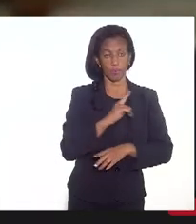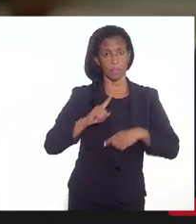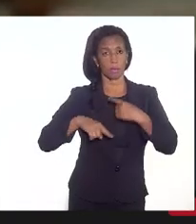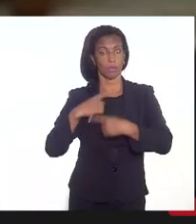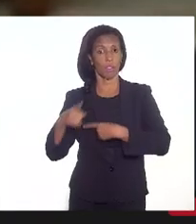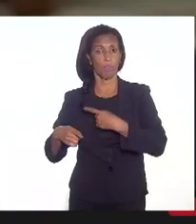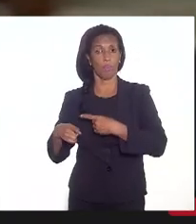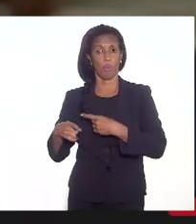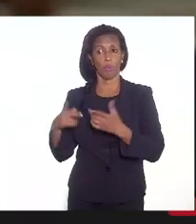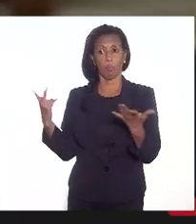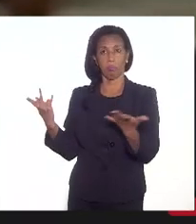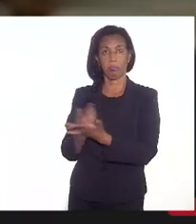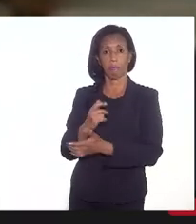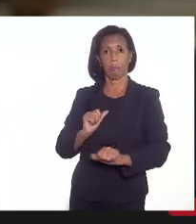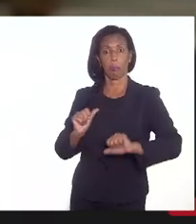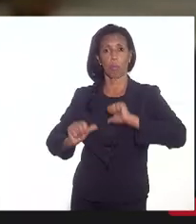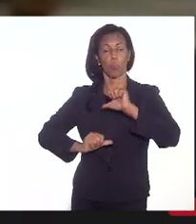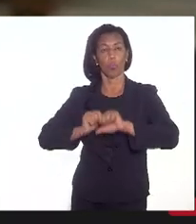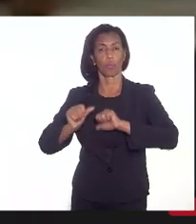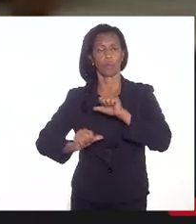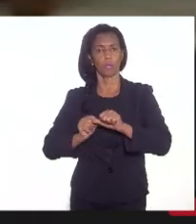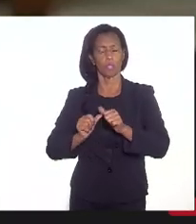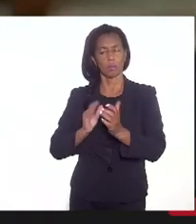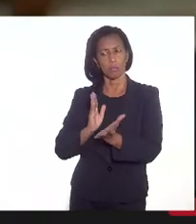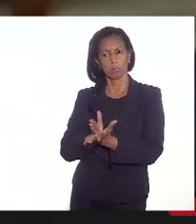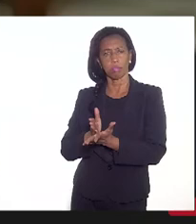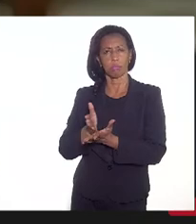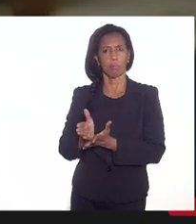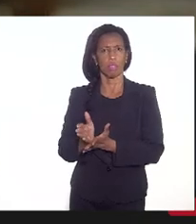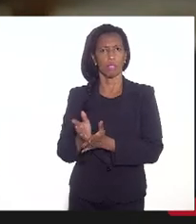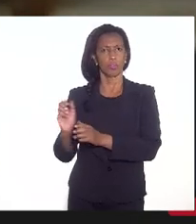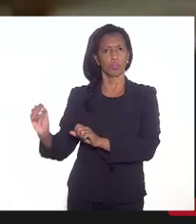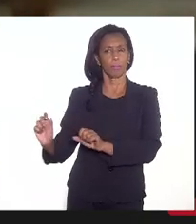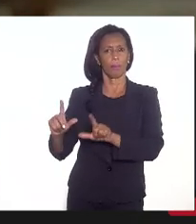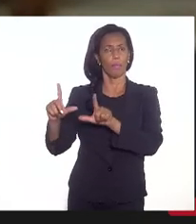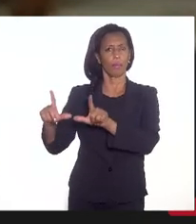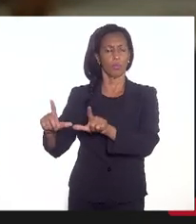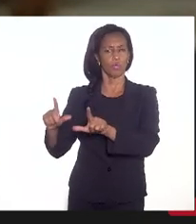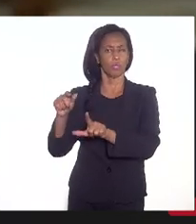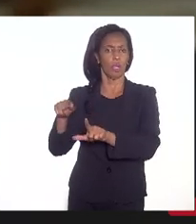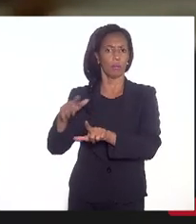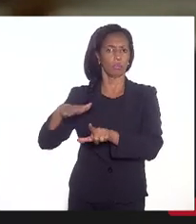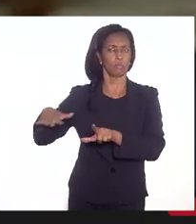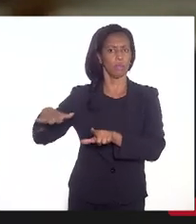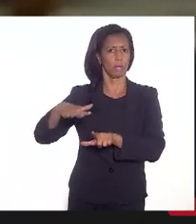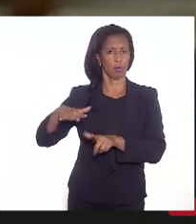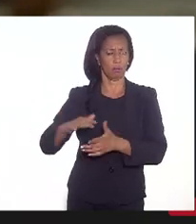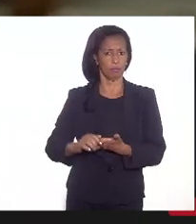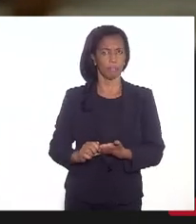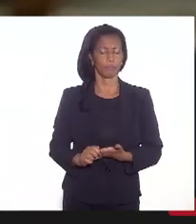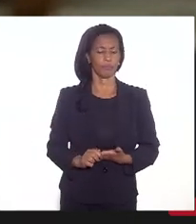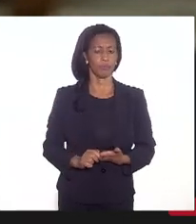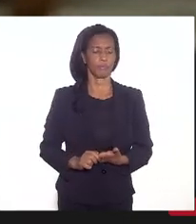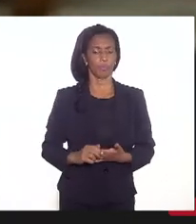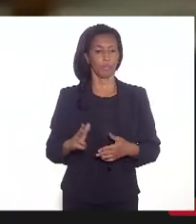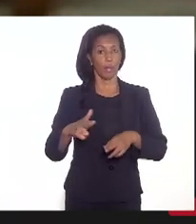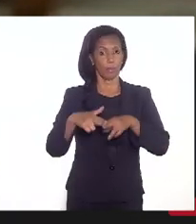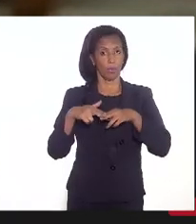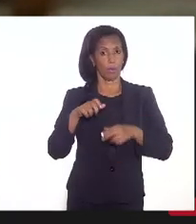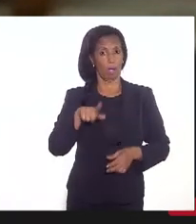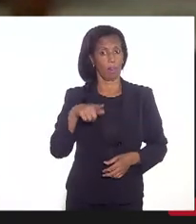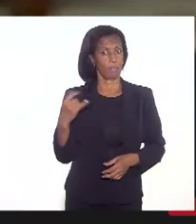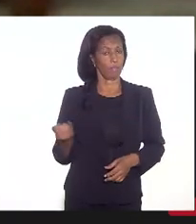sofrer alguma mudança daquele curso projetado no cenário de projeções. Por isso que é tão